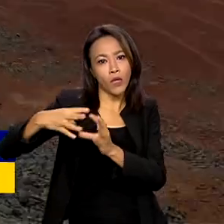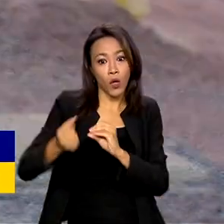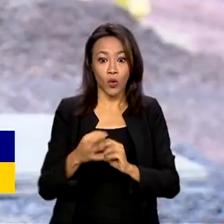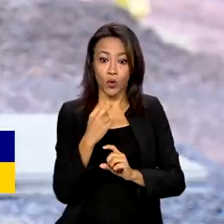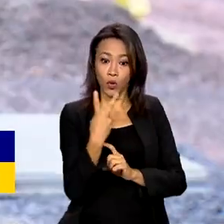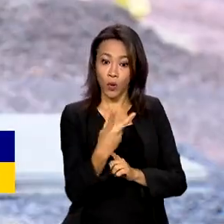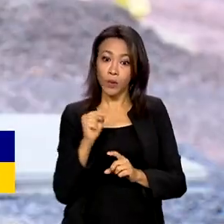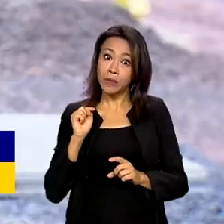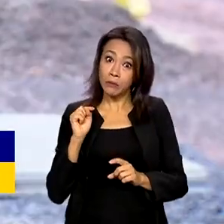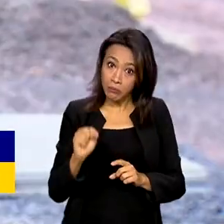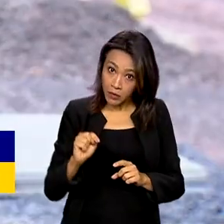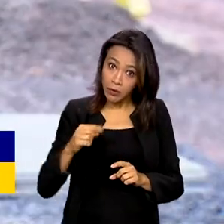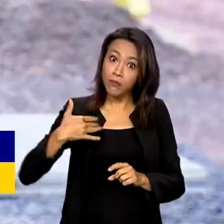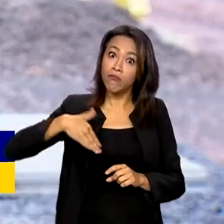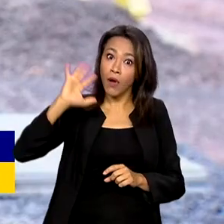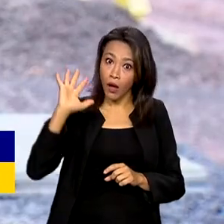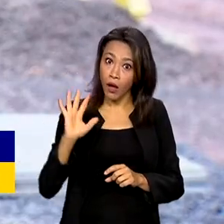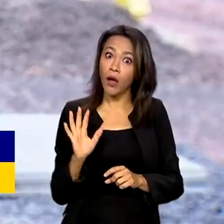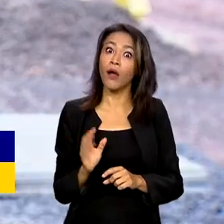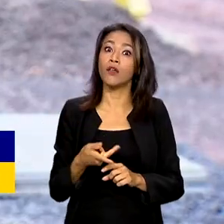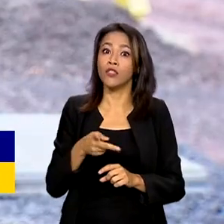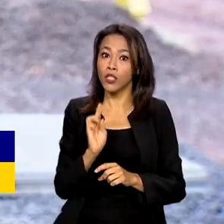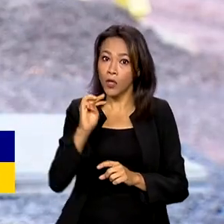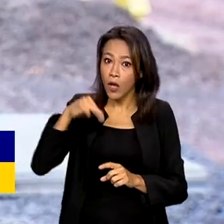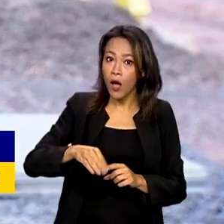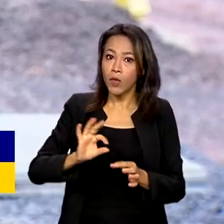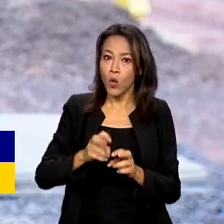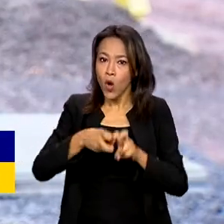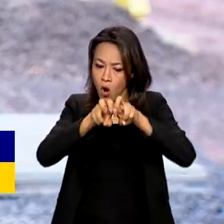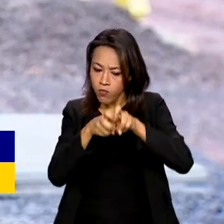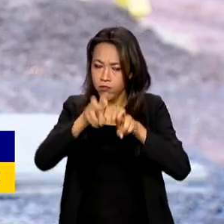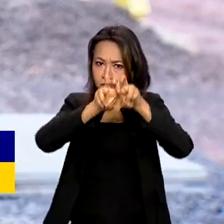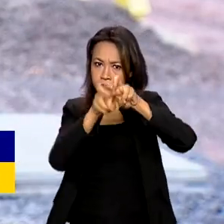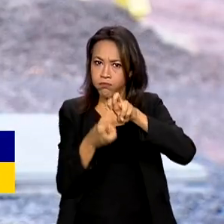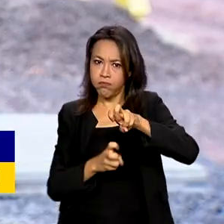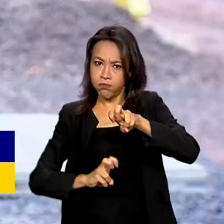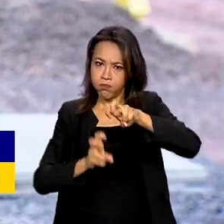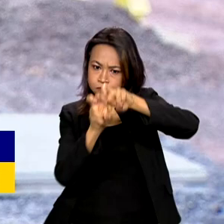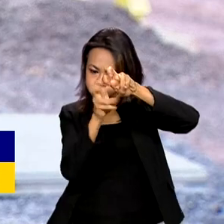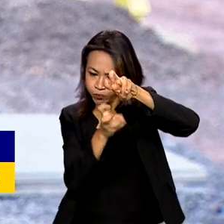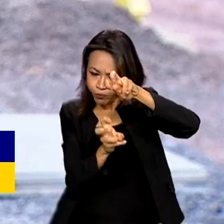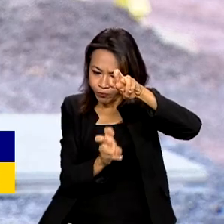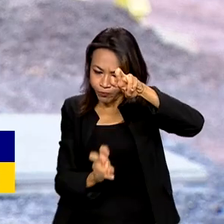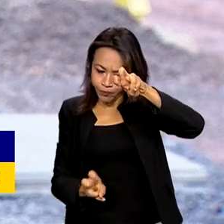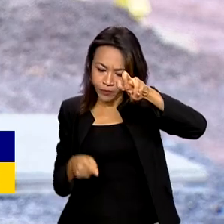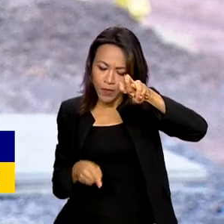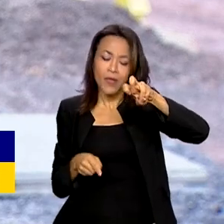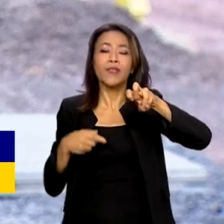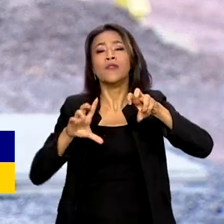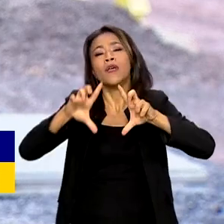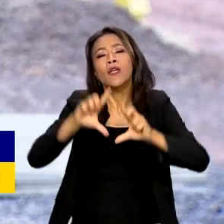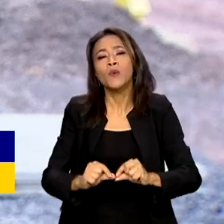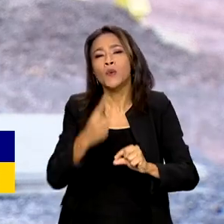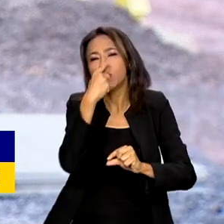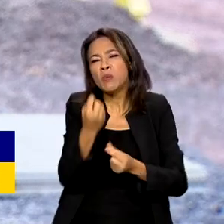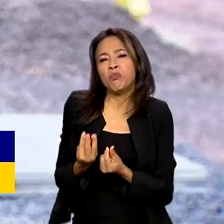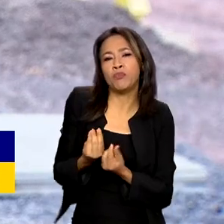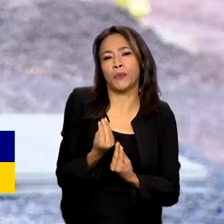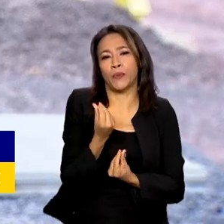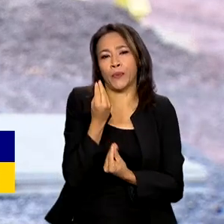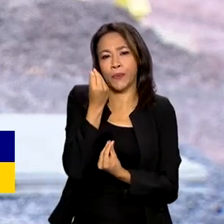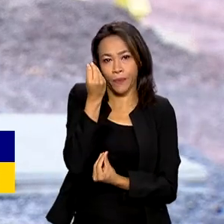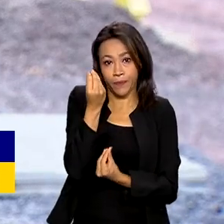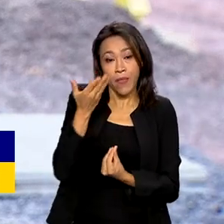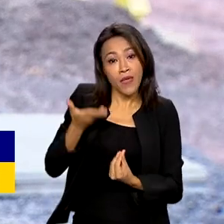quilômetros no total desse modelo, que ainda tem a vantagem de ser menos poluente. E a história da